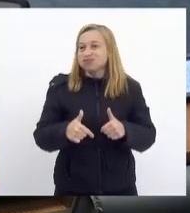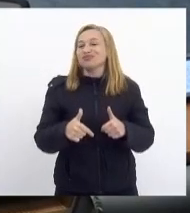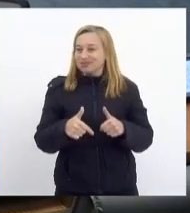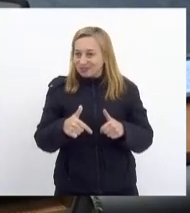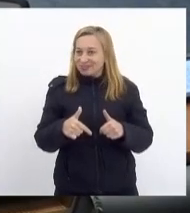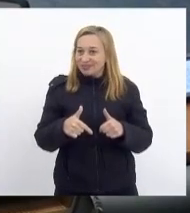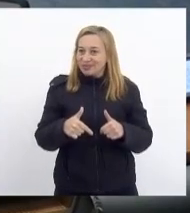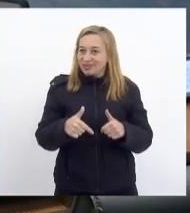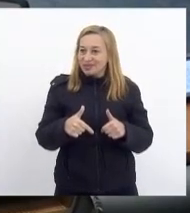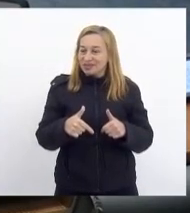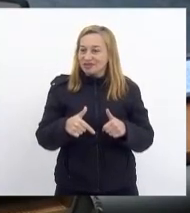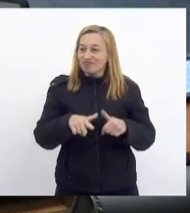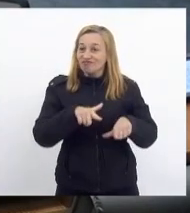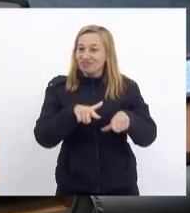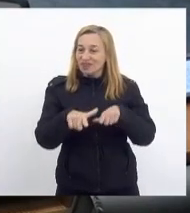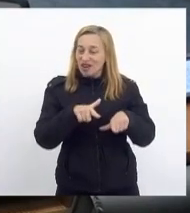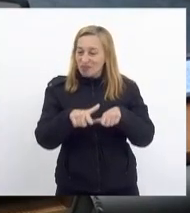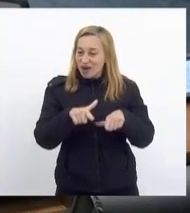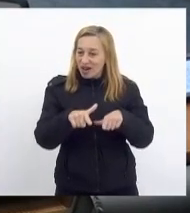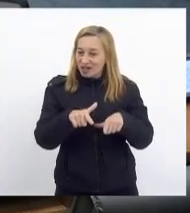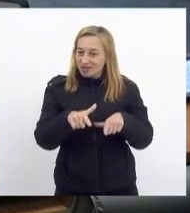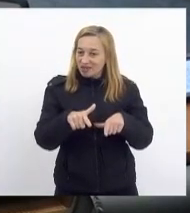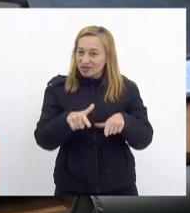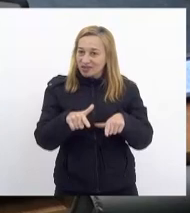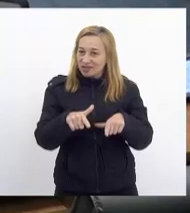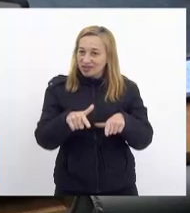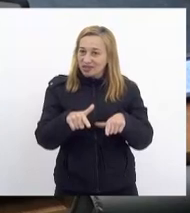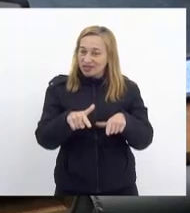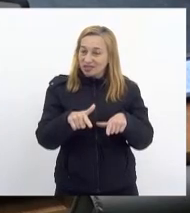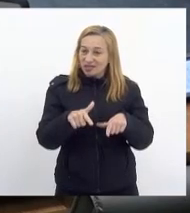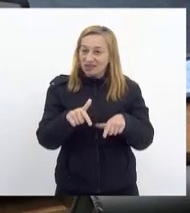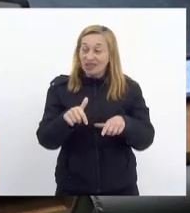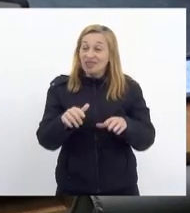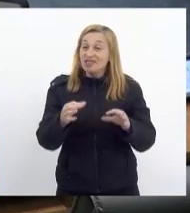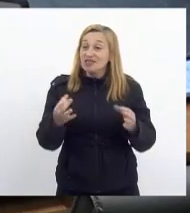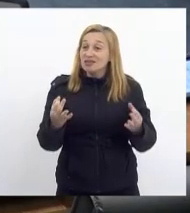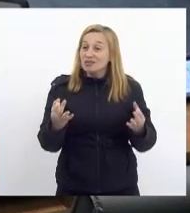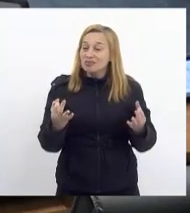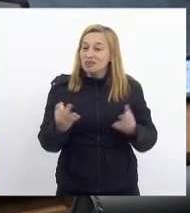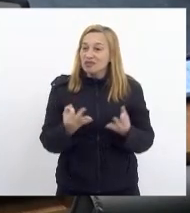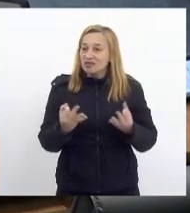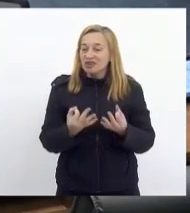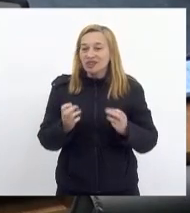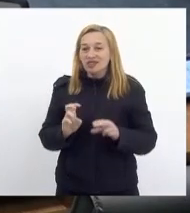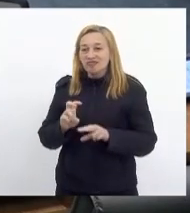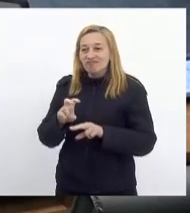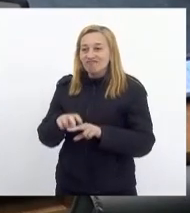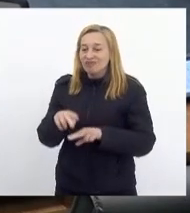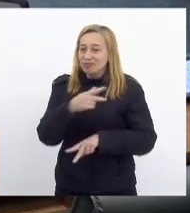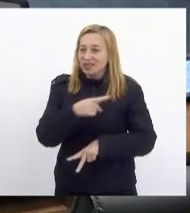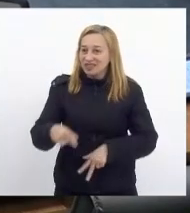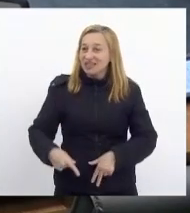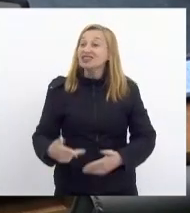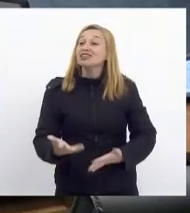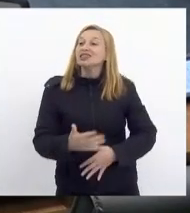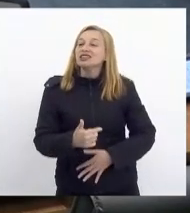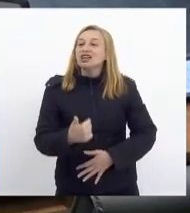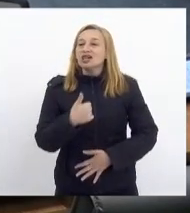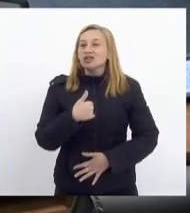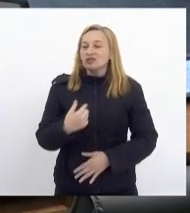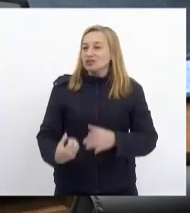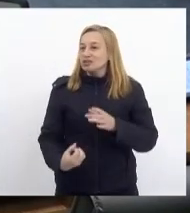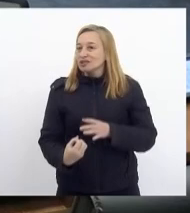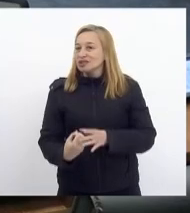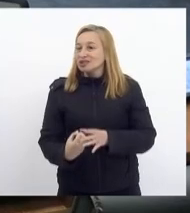exercendo de forma ecofeminista e espiritual essa presidência. Eu sou autor do projeto,